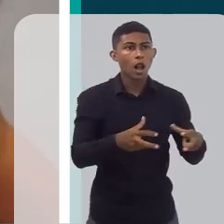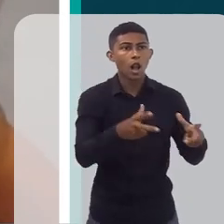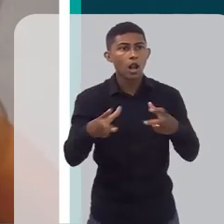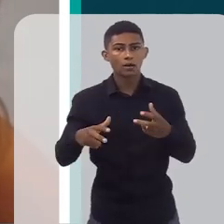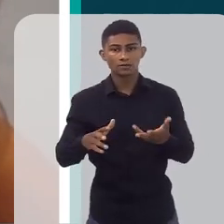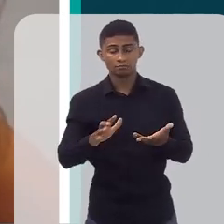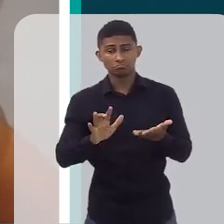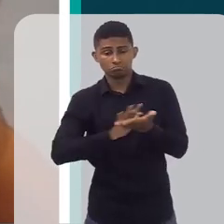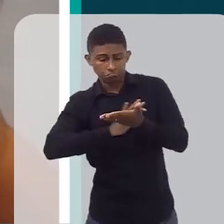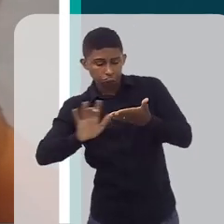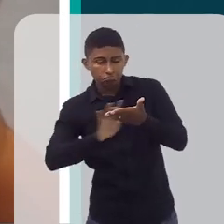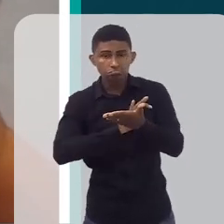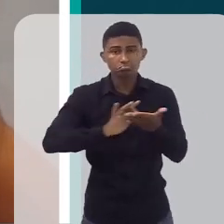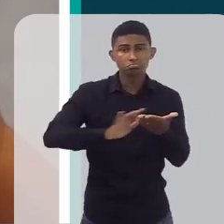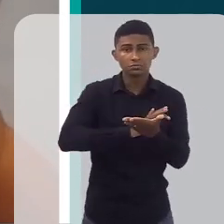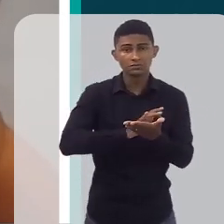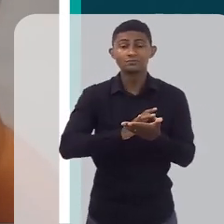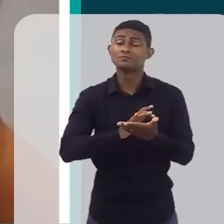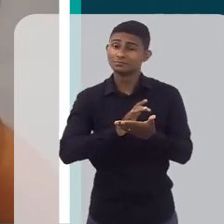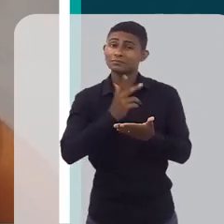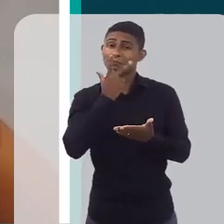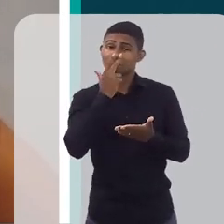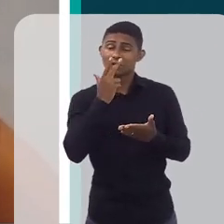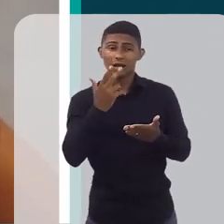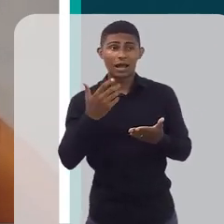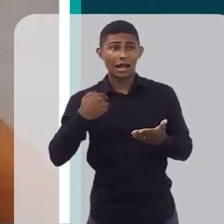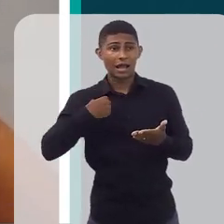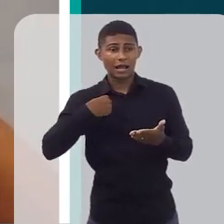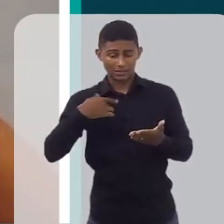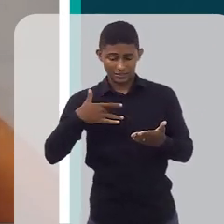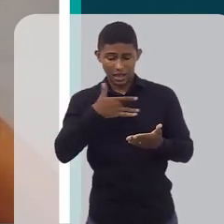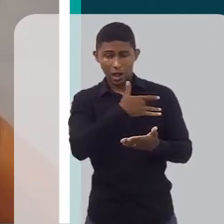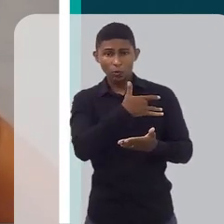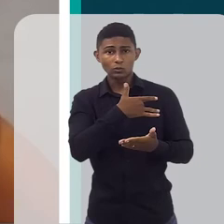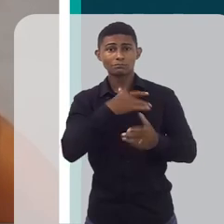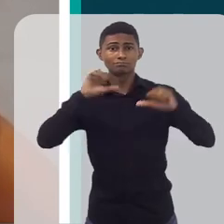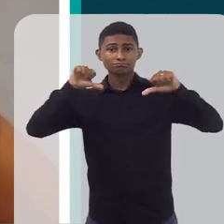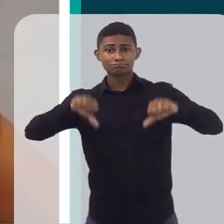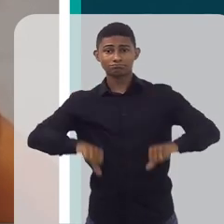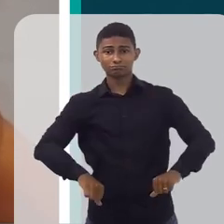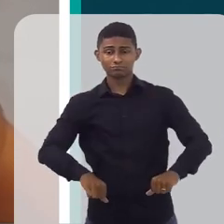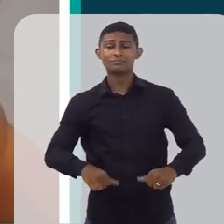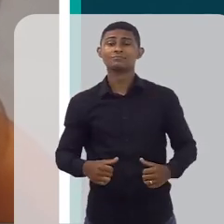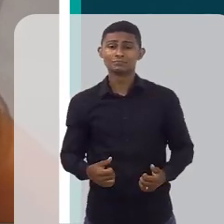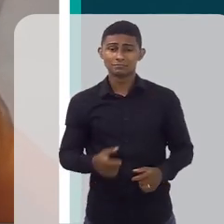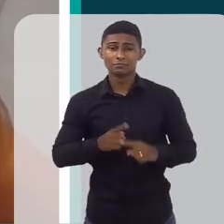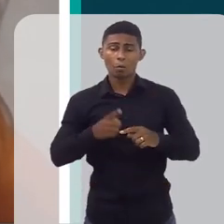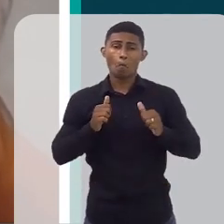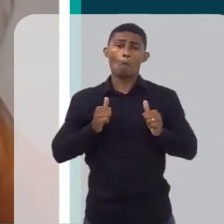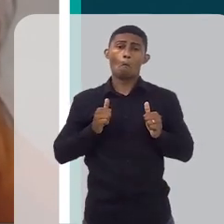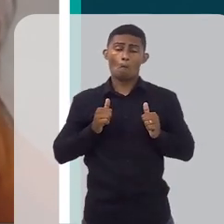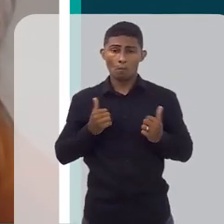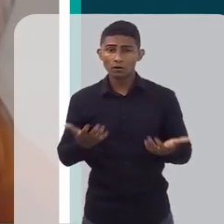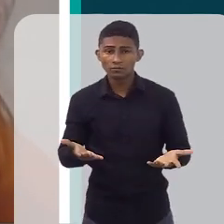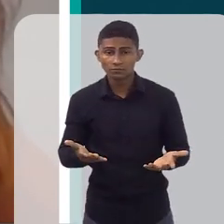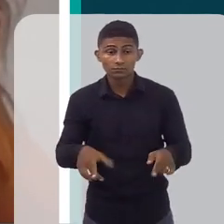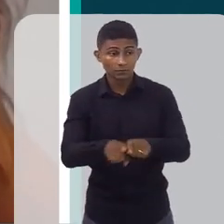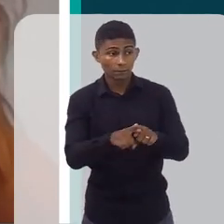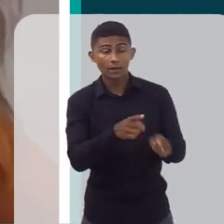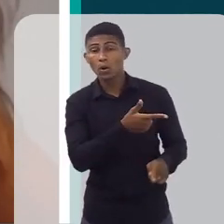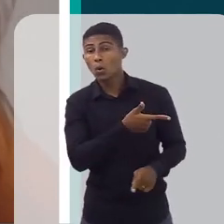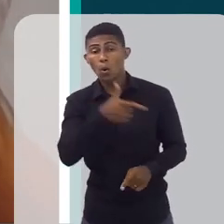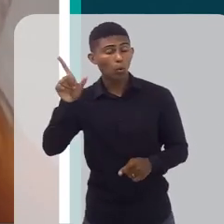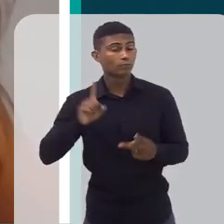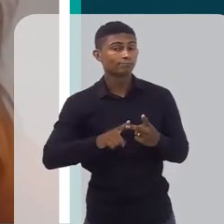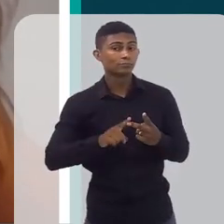tudo isso contribui com a obesidade. E outra coisa também importante, que contribui muito com a obesidade, é